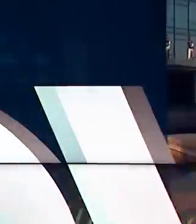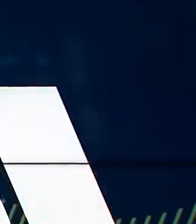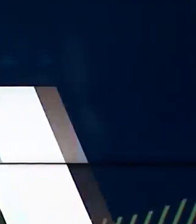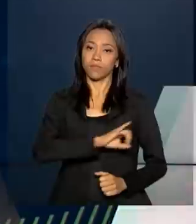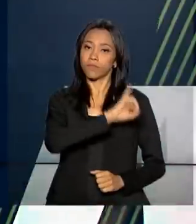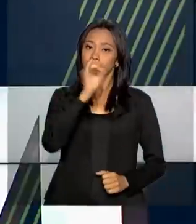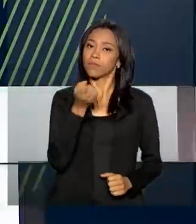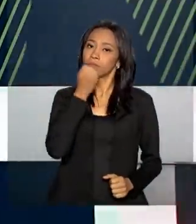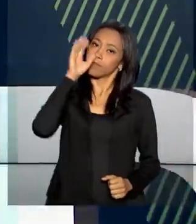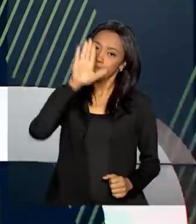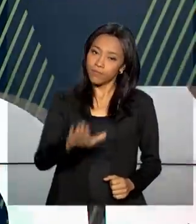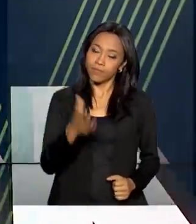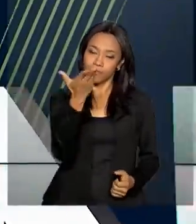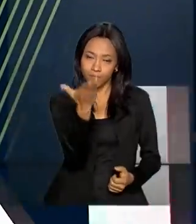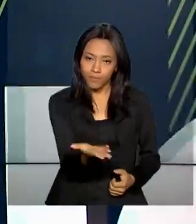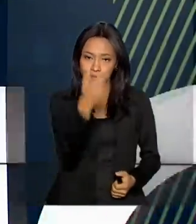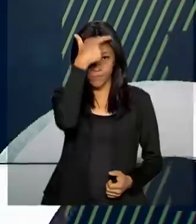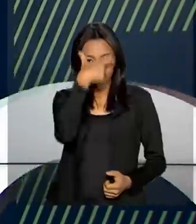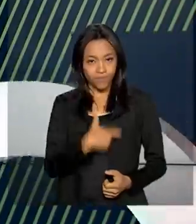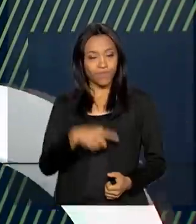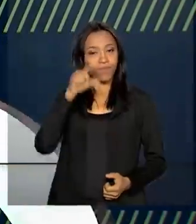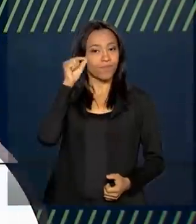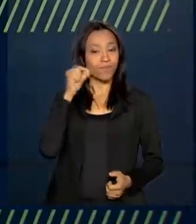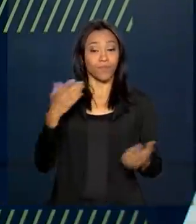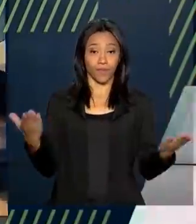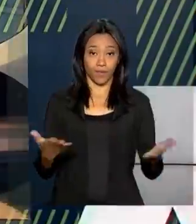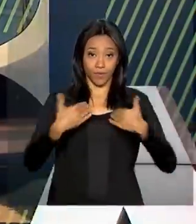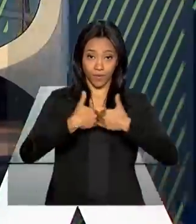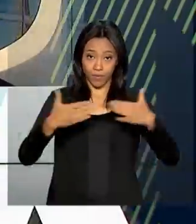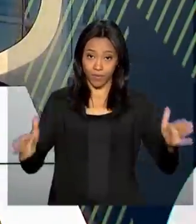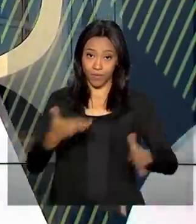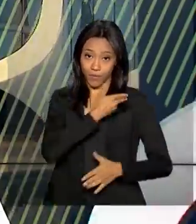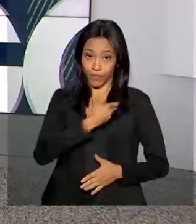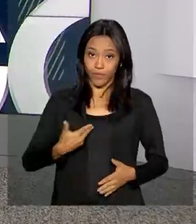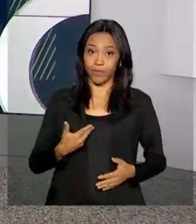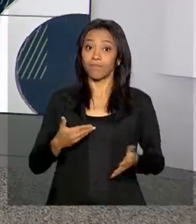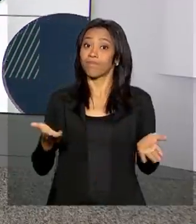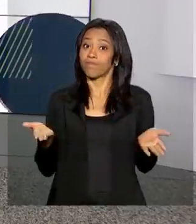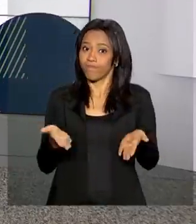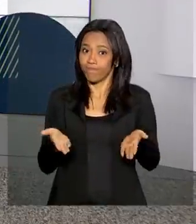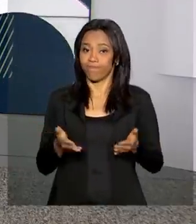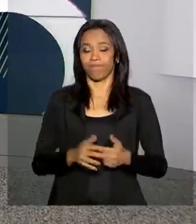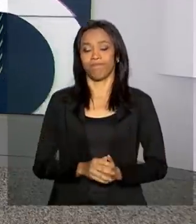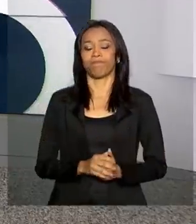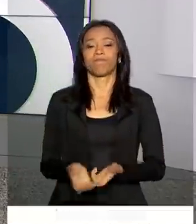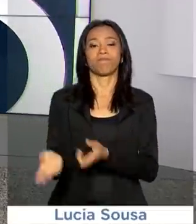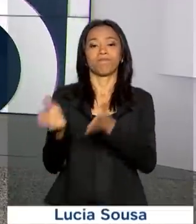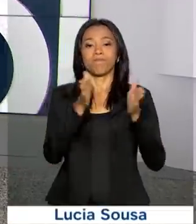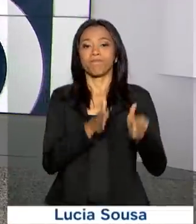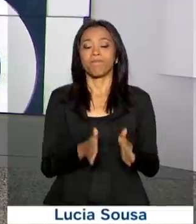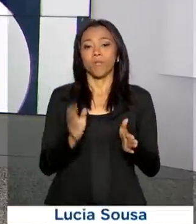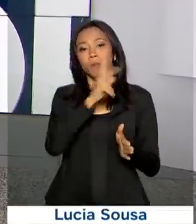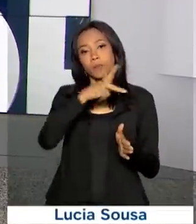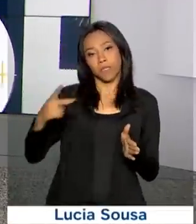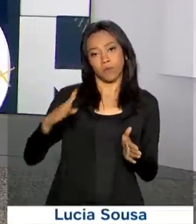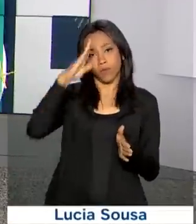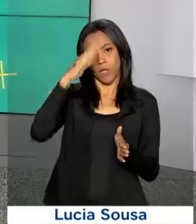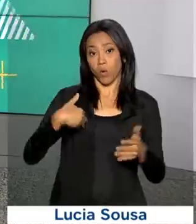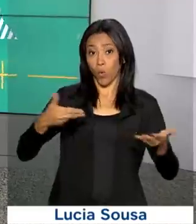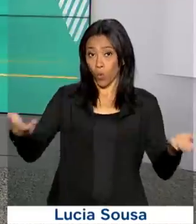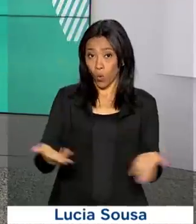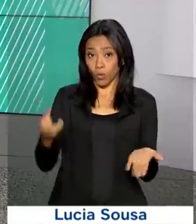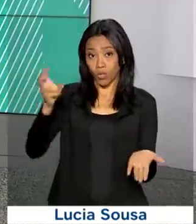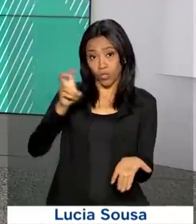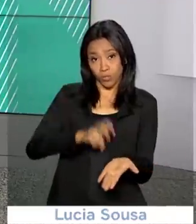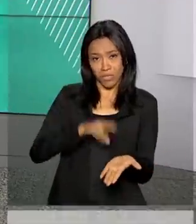Olá, boa tarde para você. Eu sou Roberto Camargo e está no ar o governo agora. O presidente Jair Bolsonaro viajou hoje